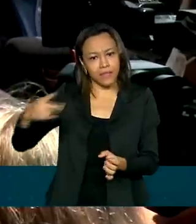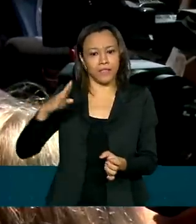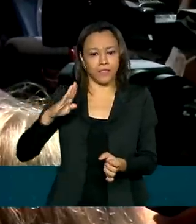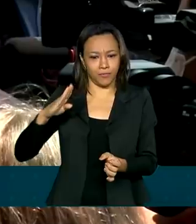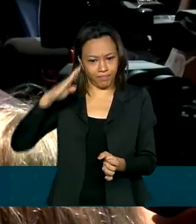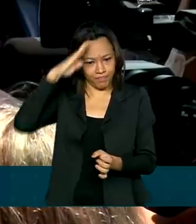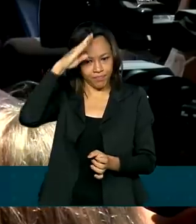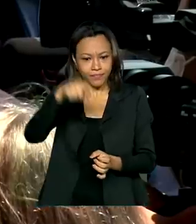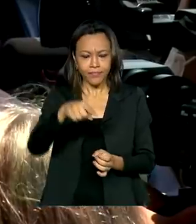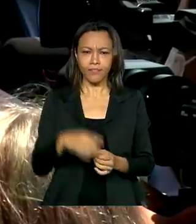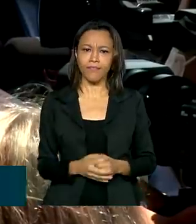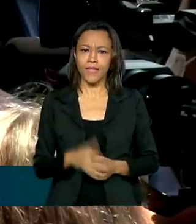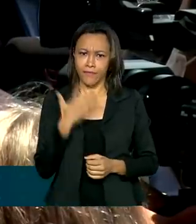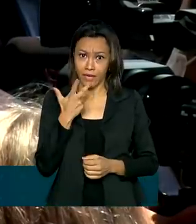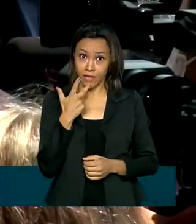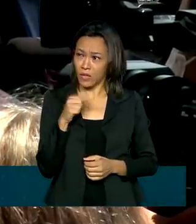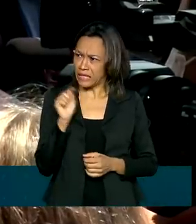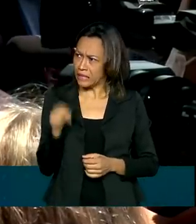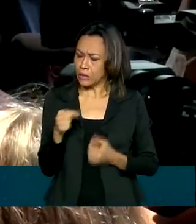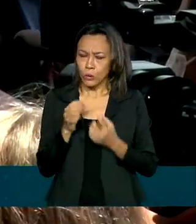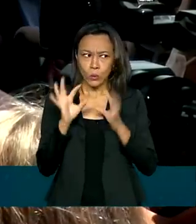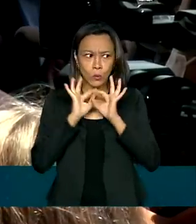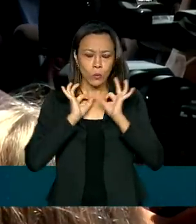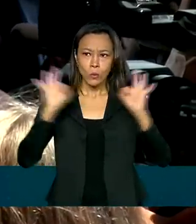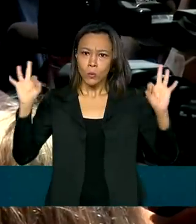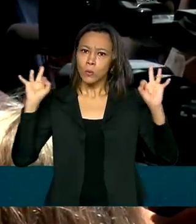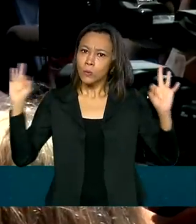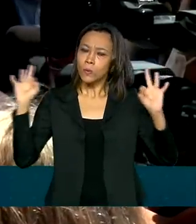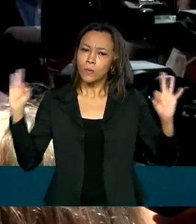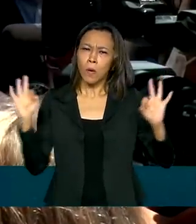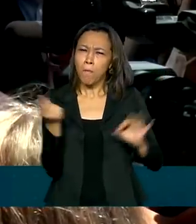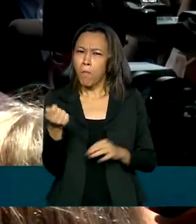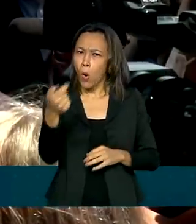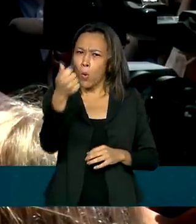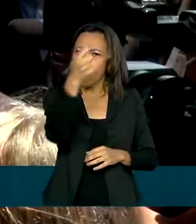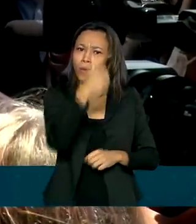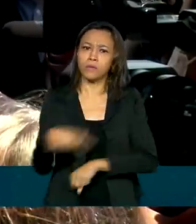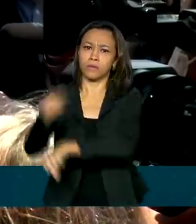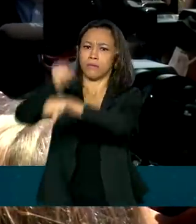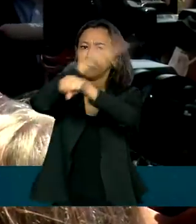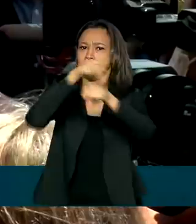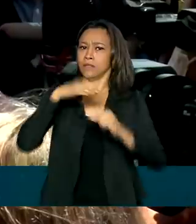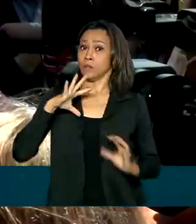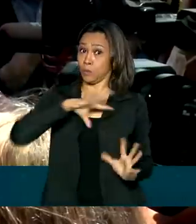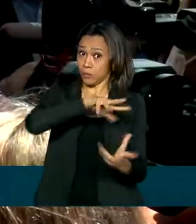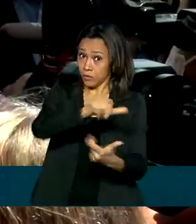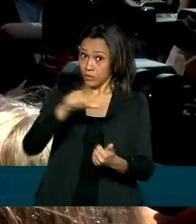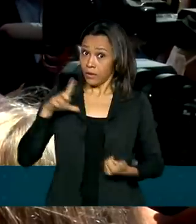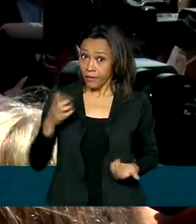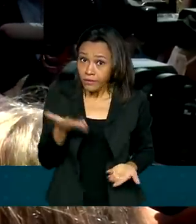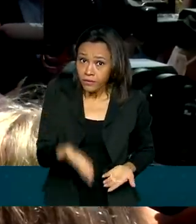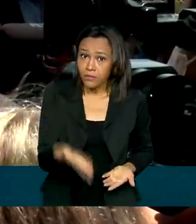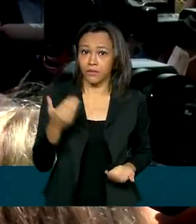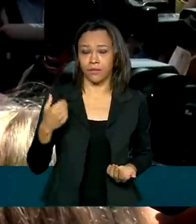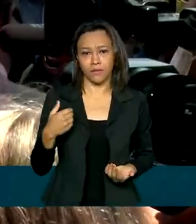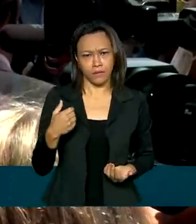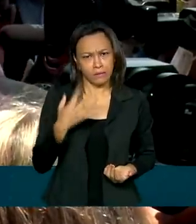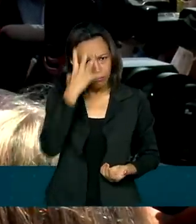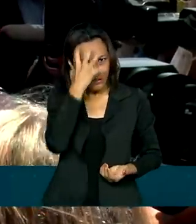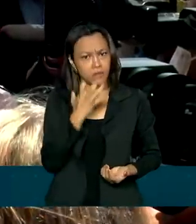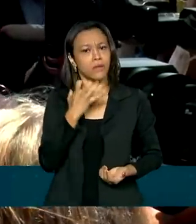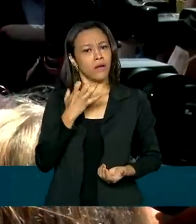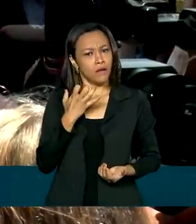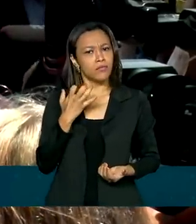fenomenal. Poucos países do mundo podem ter isso aqui e levar com seriedade e com falta de